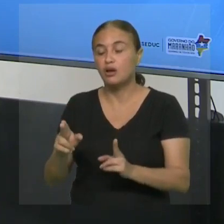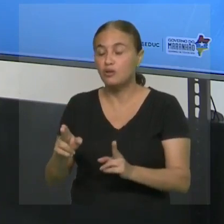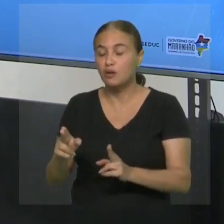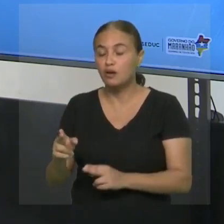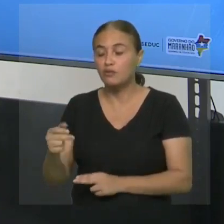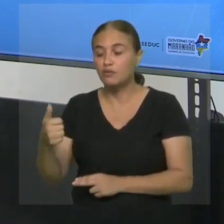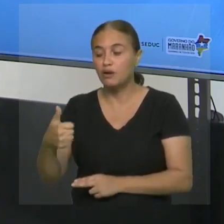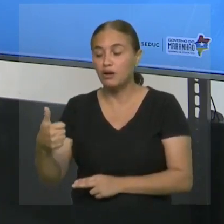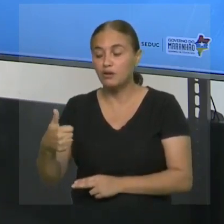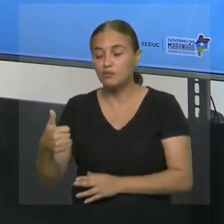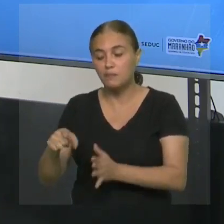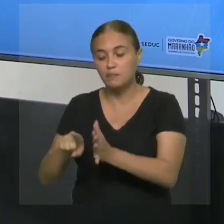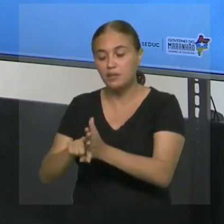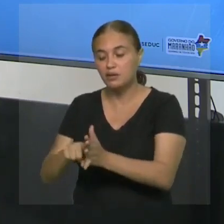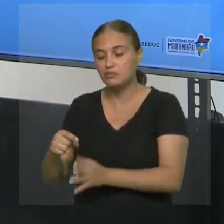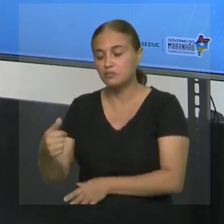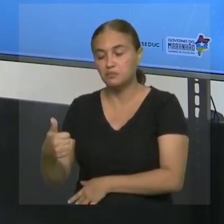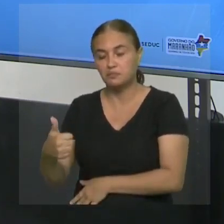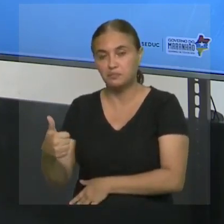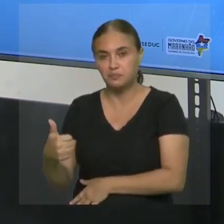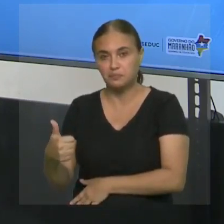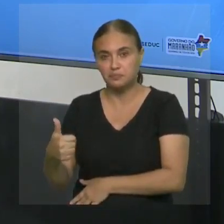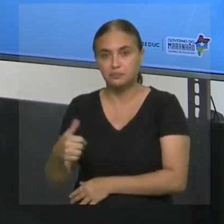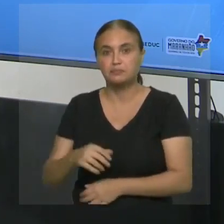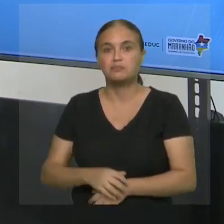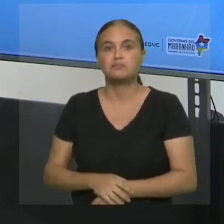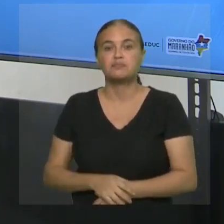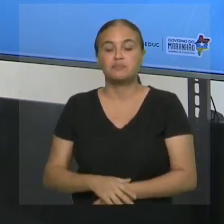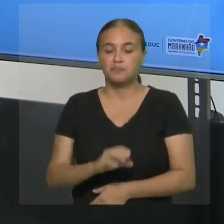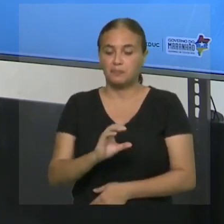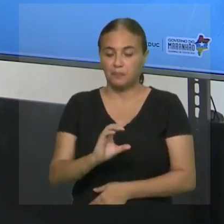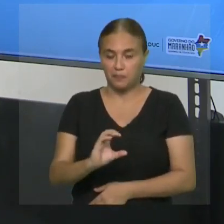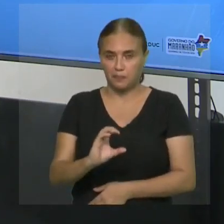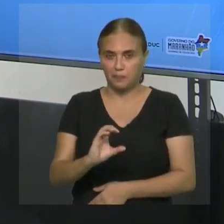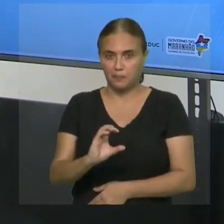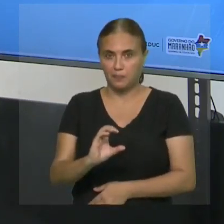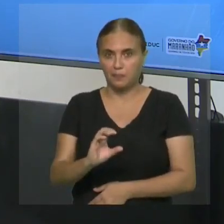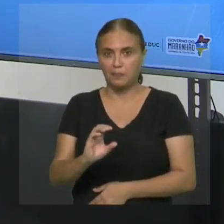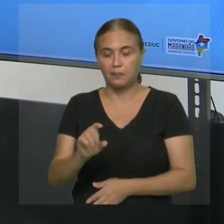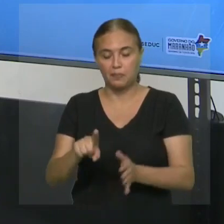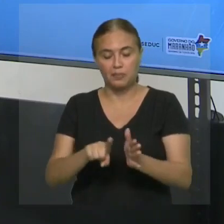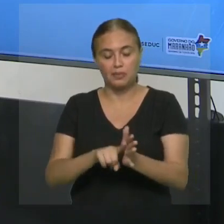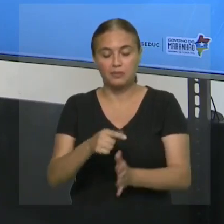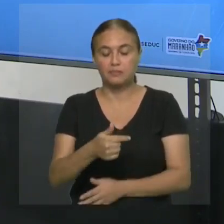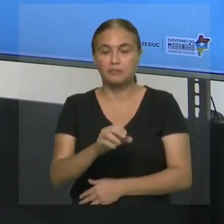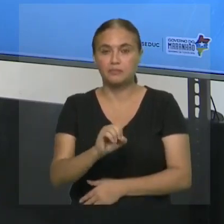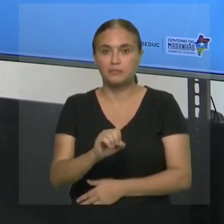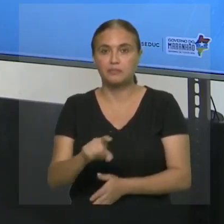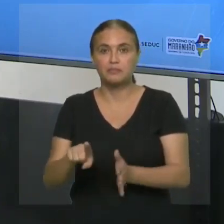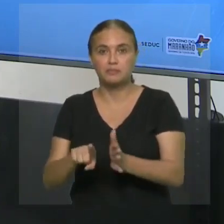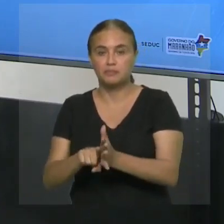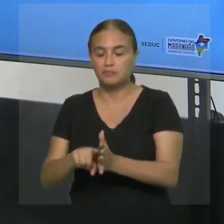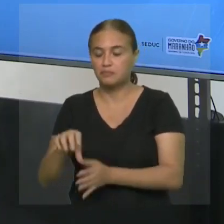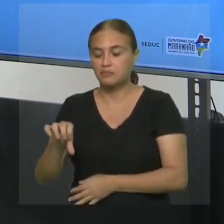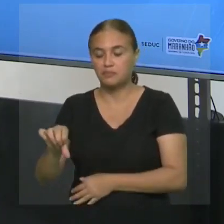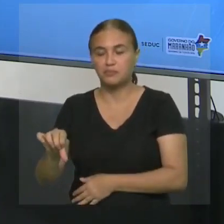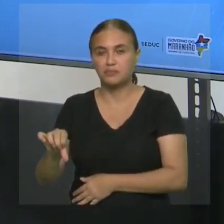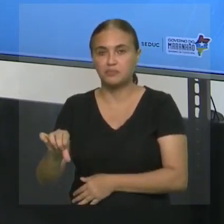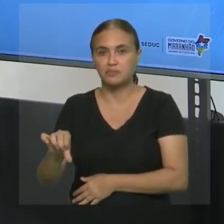meu resultado, menos onze. Letra C. Menos dez, mais, menos nove.